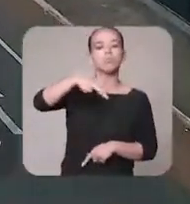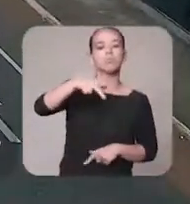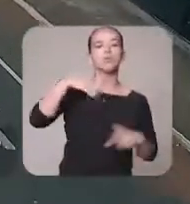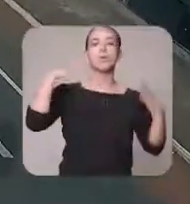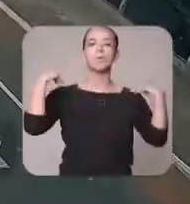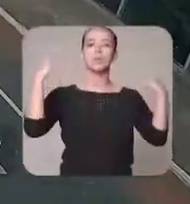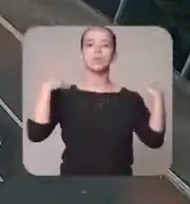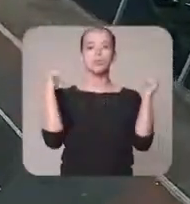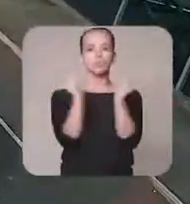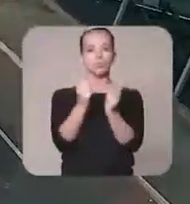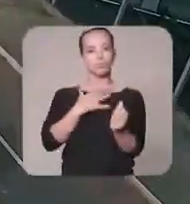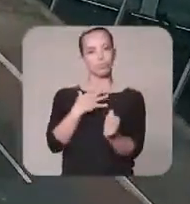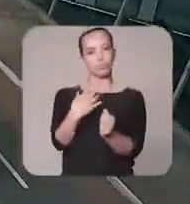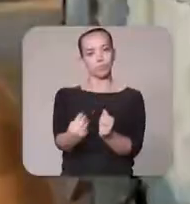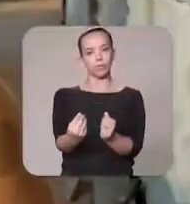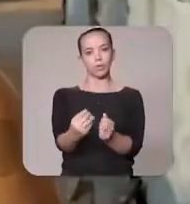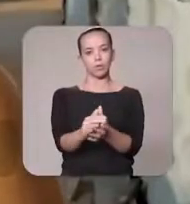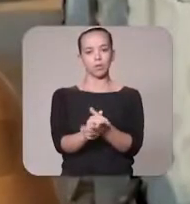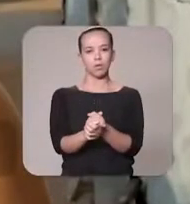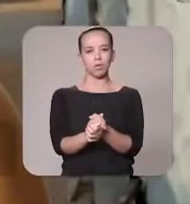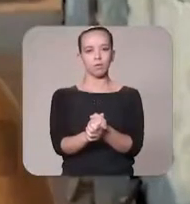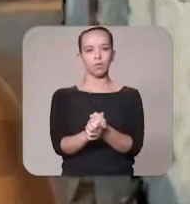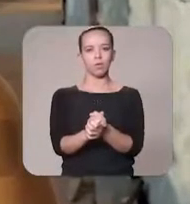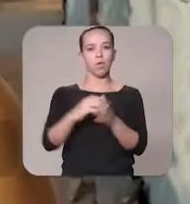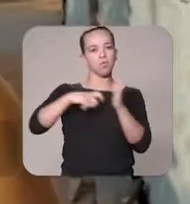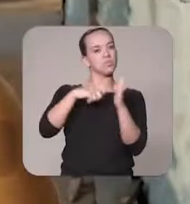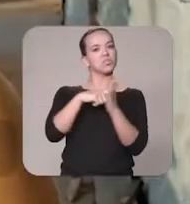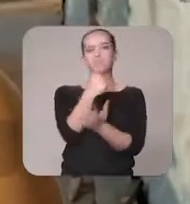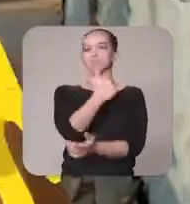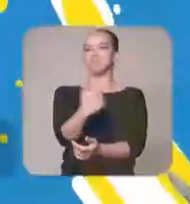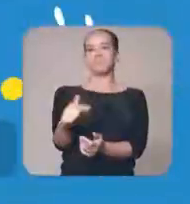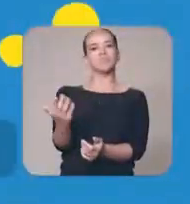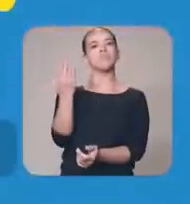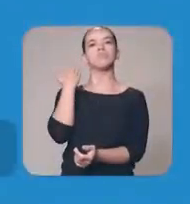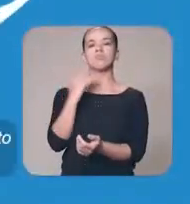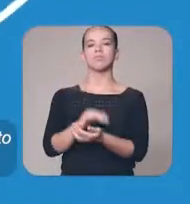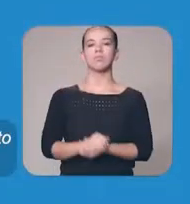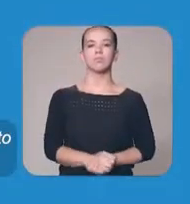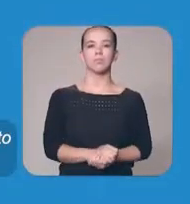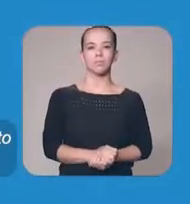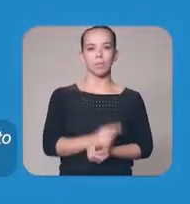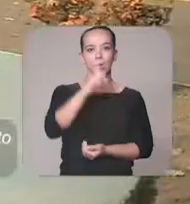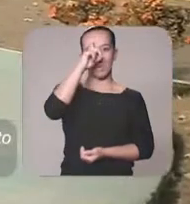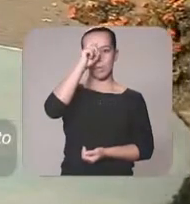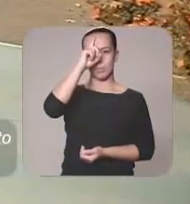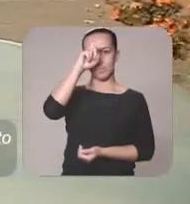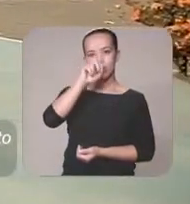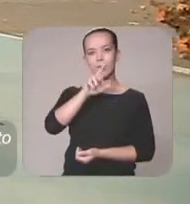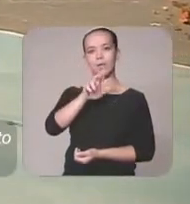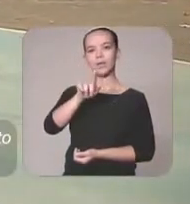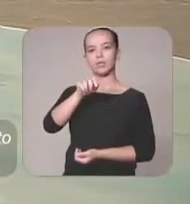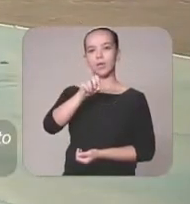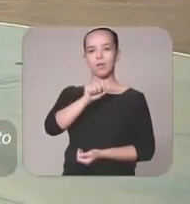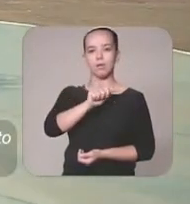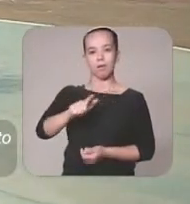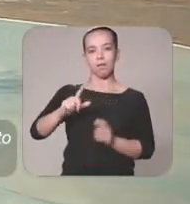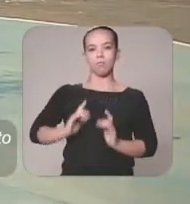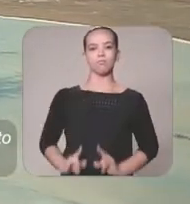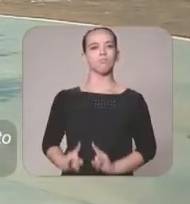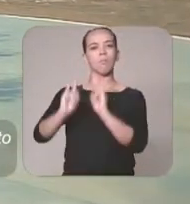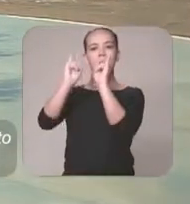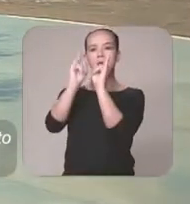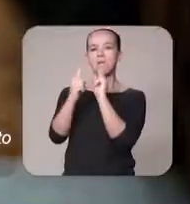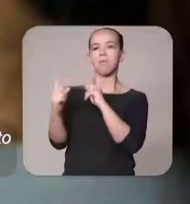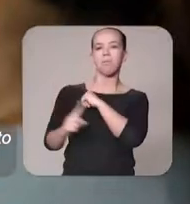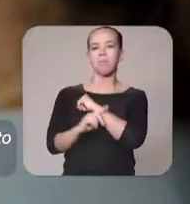passeio com os filhos. Não gostou. Não tinha. Cochim não tinha isso. O hospital regional, que era um prédio com